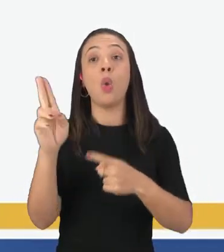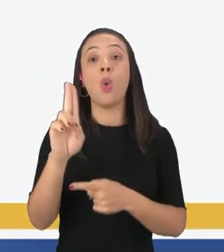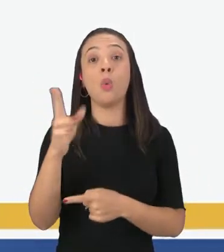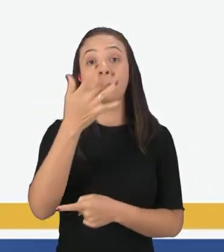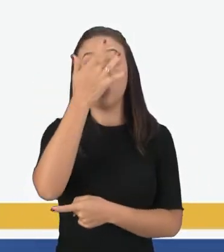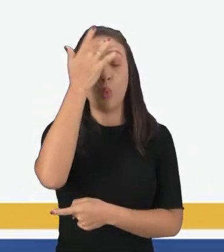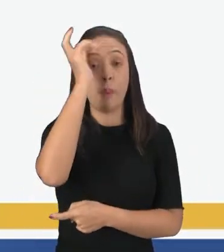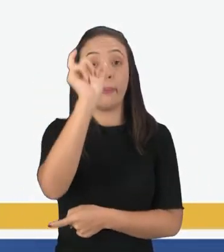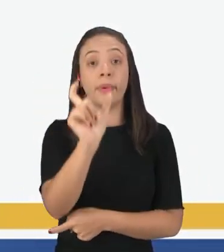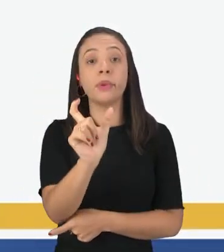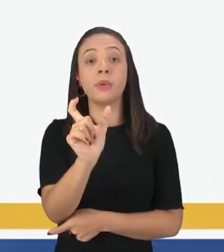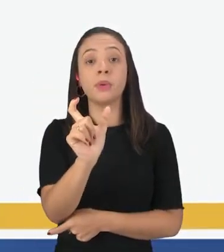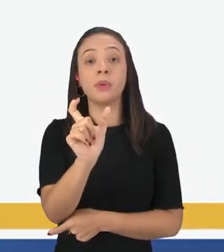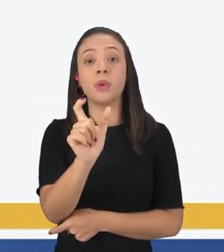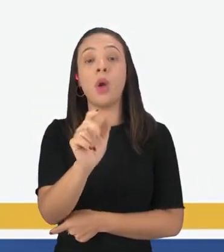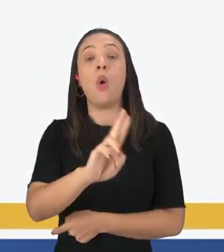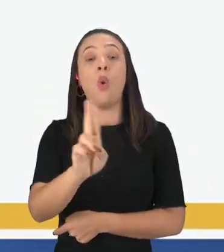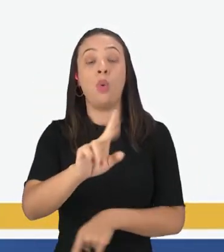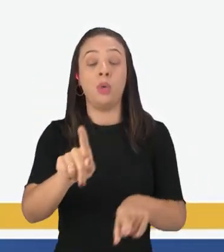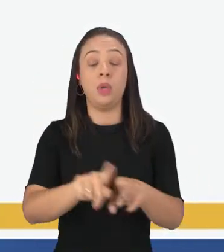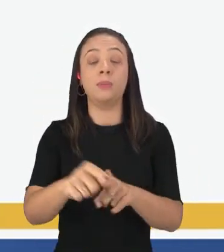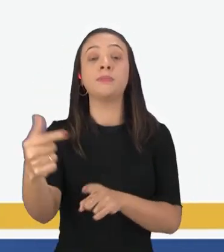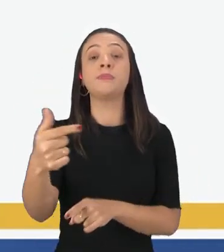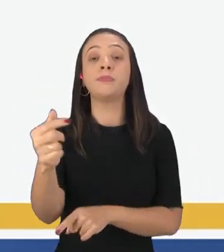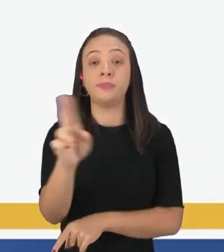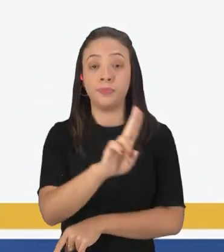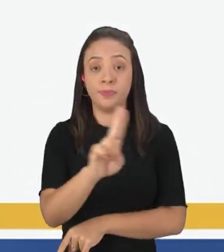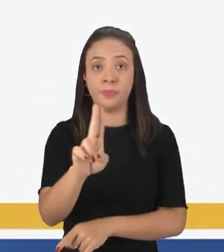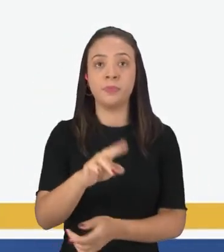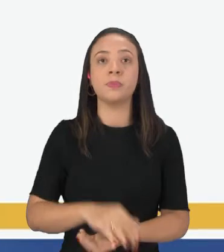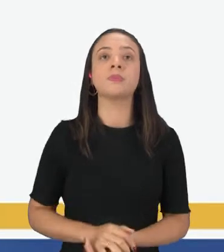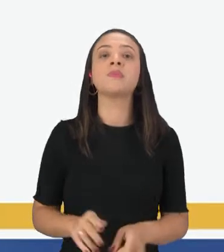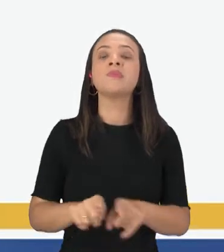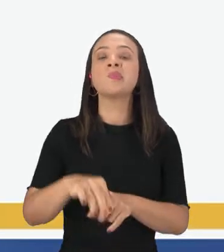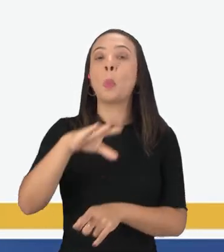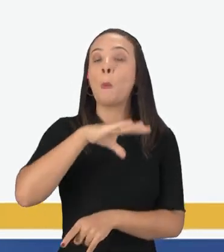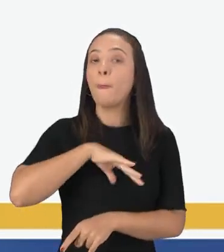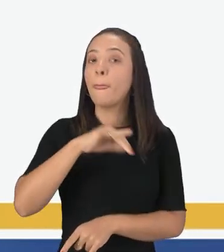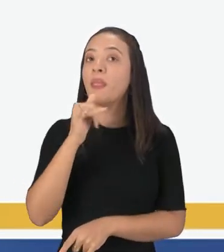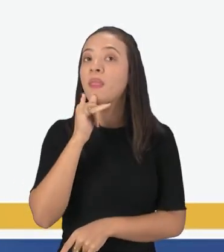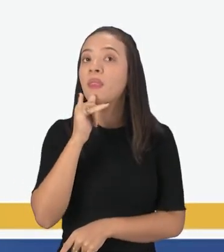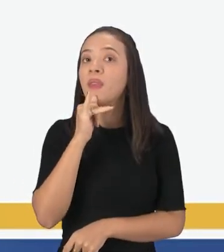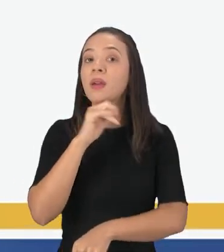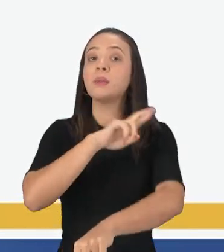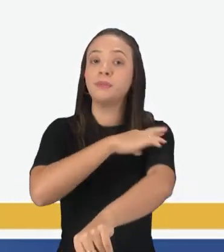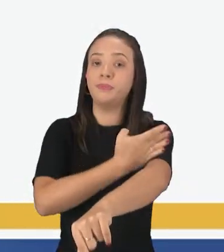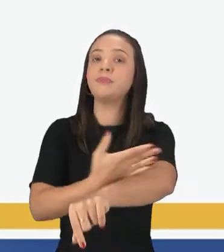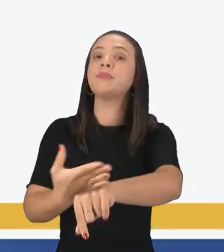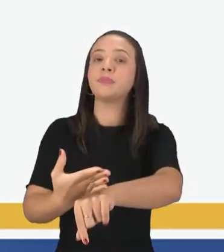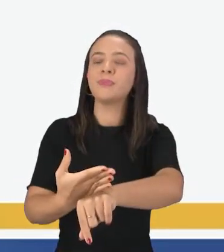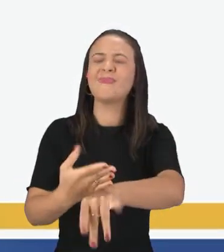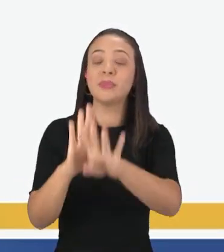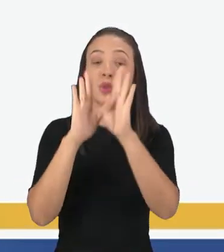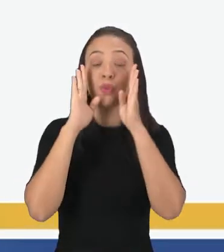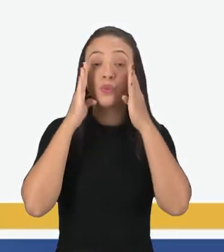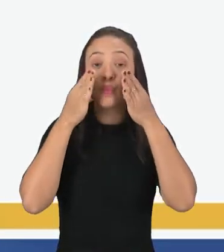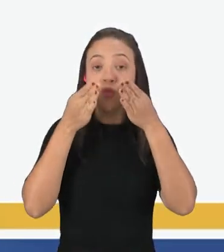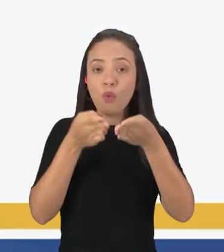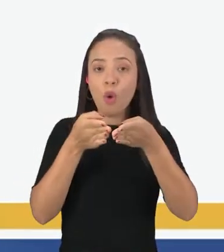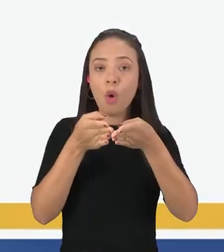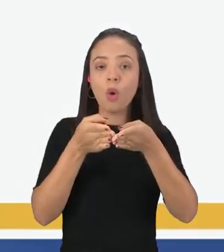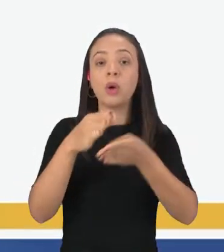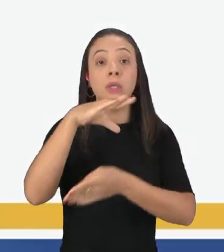É o nome e o sobrenome dela aí. Ok? A cidade, o exemplo aí da cidade, Rio Branco. Estou especificando